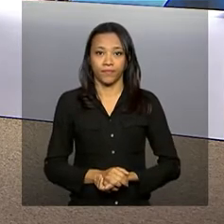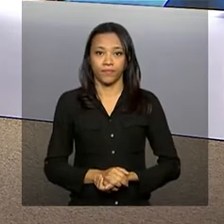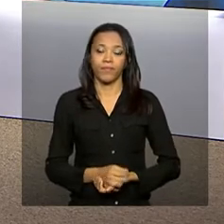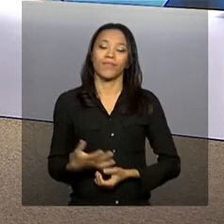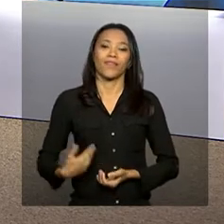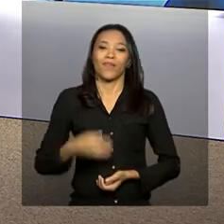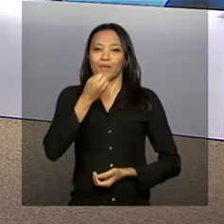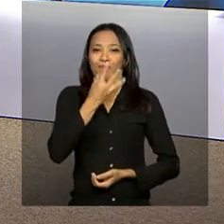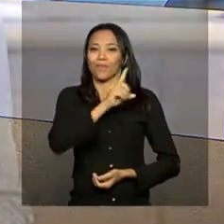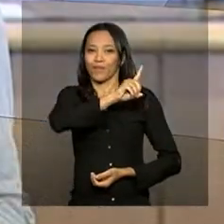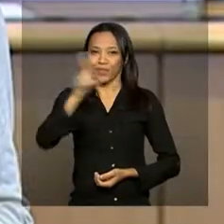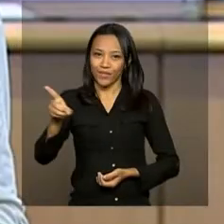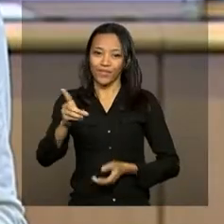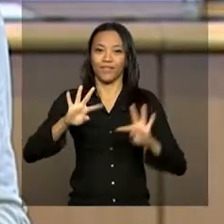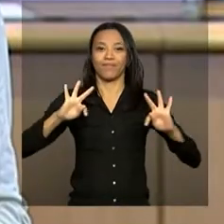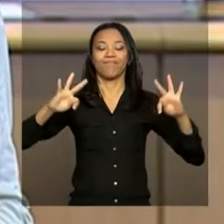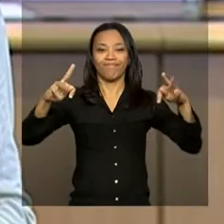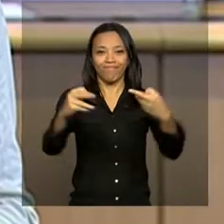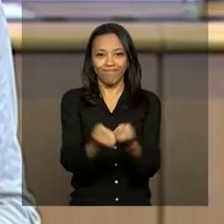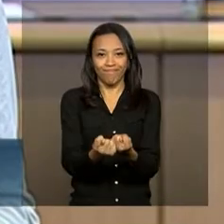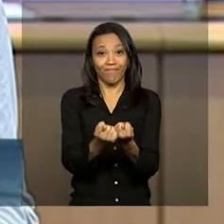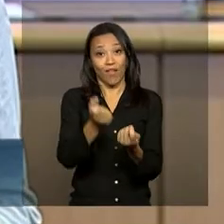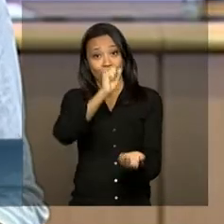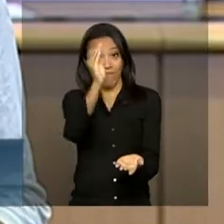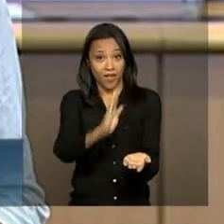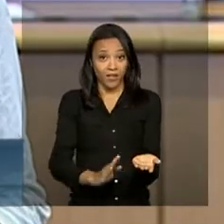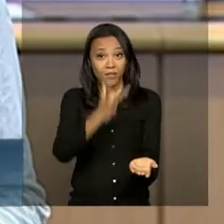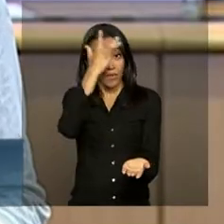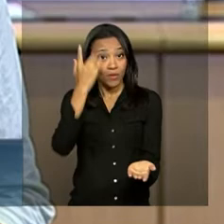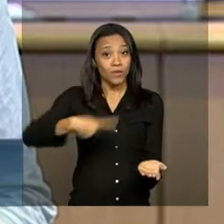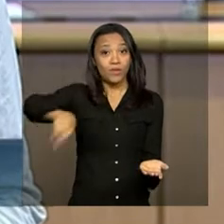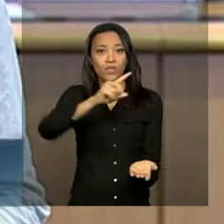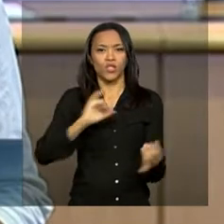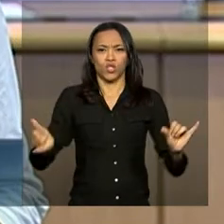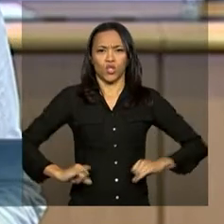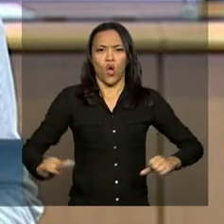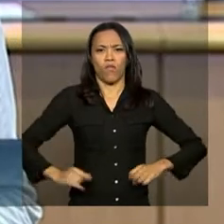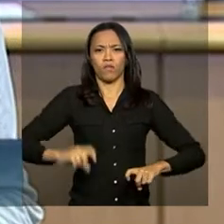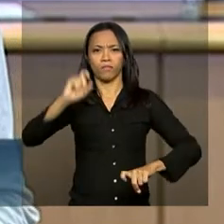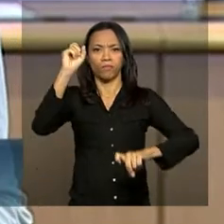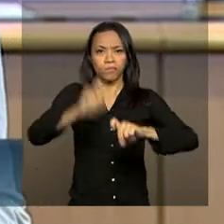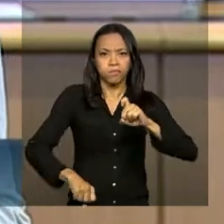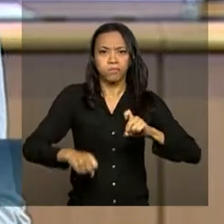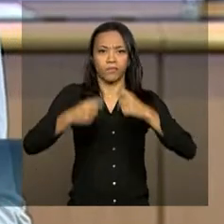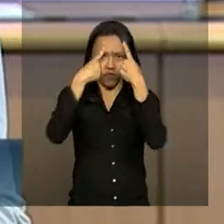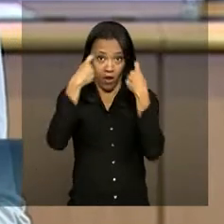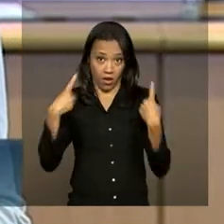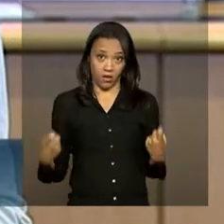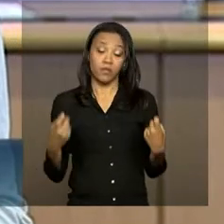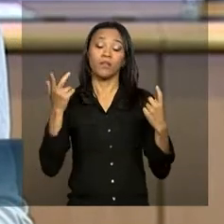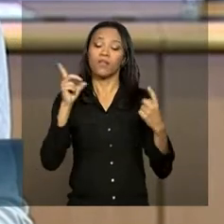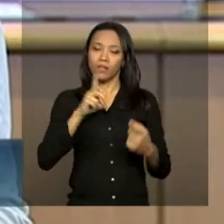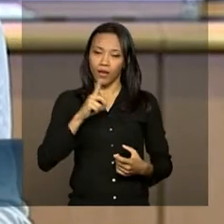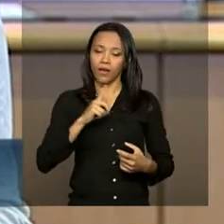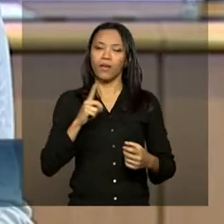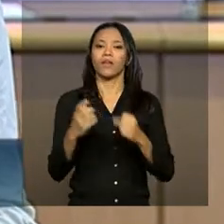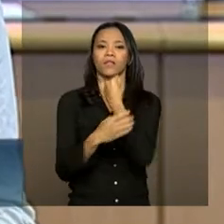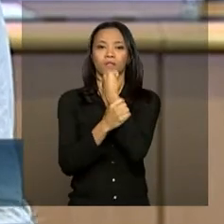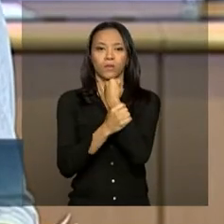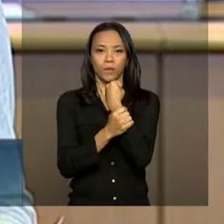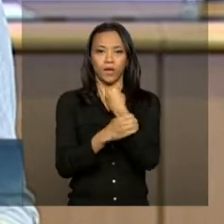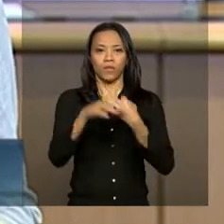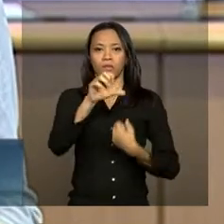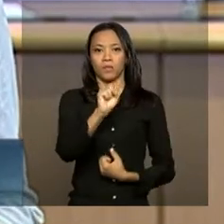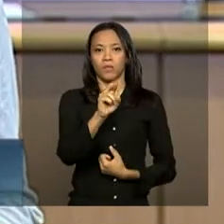Bom dia, Daniela e bom dia a todos. No Brasil, as vítimas de violência sexual já têm atendimento garantido no Sistema Único de Saúde.